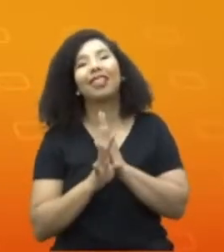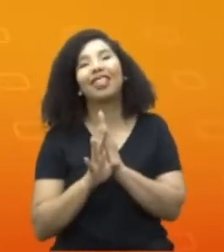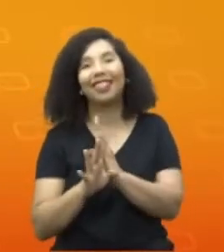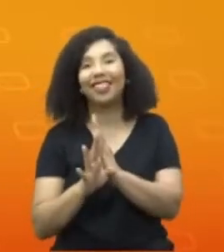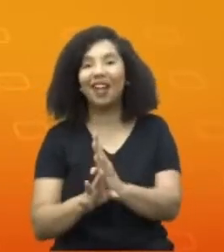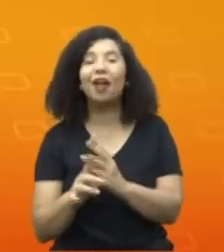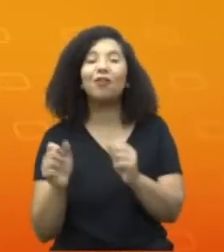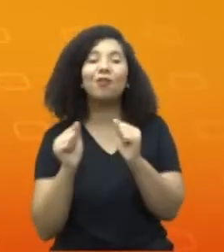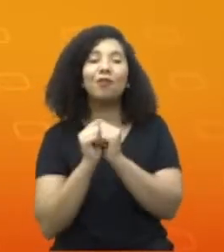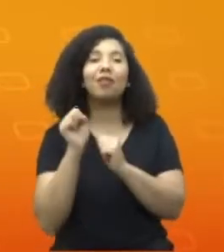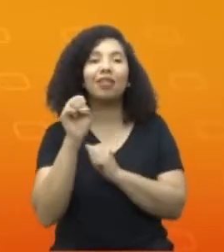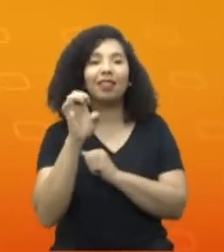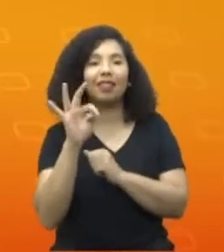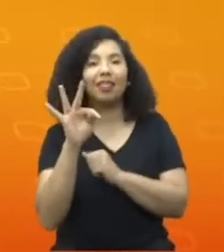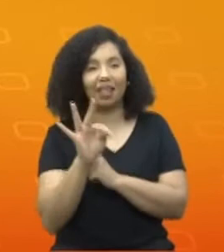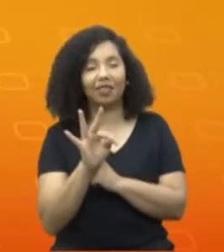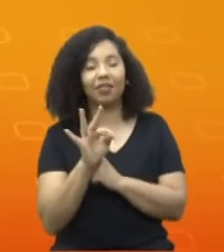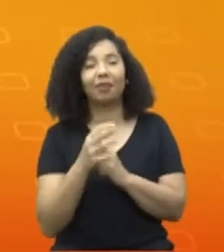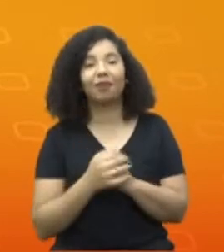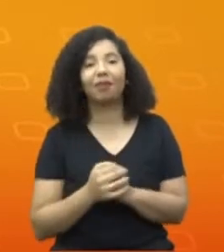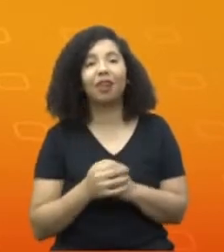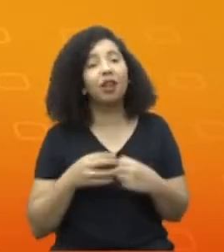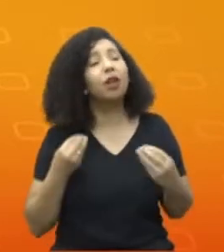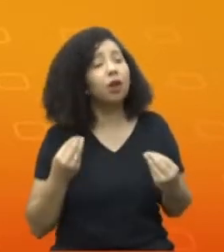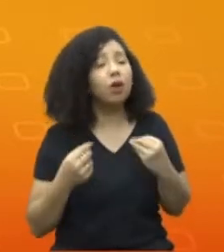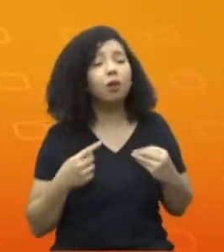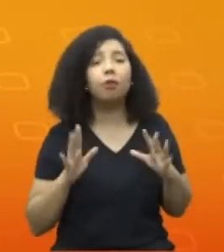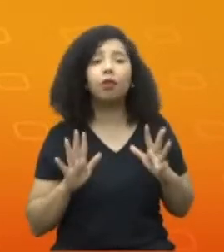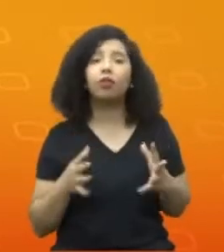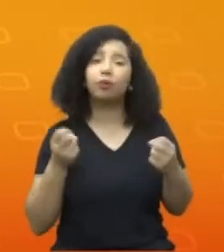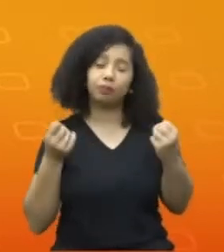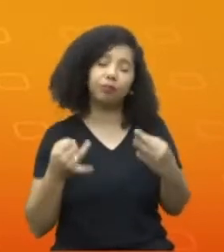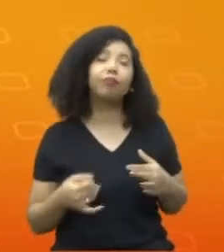SETE. E, como eu disse antes, professor,